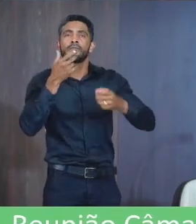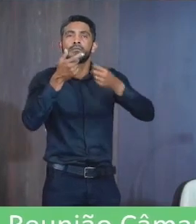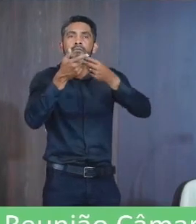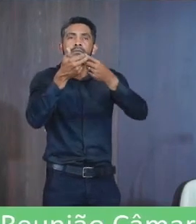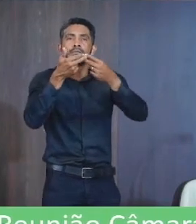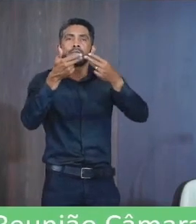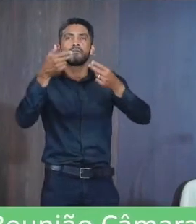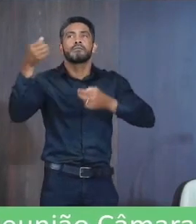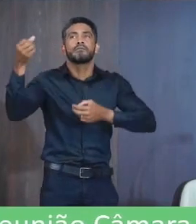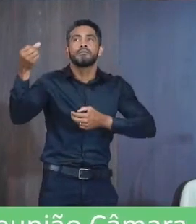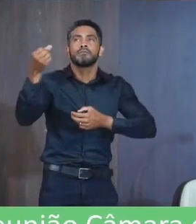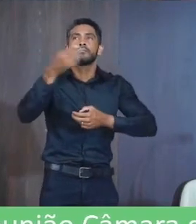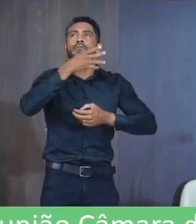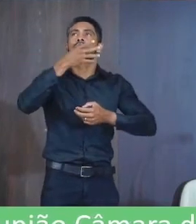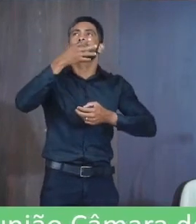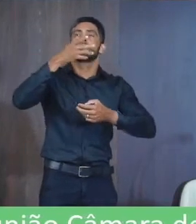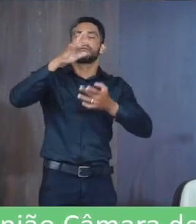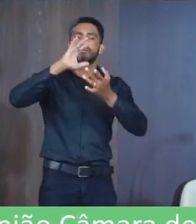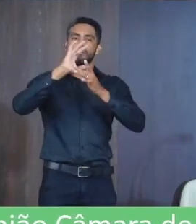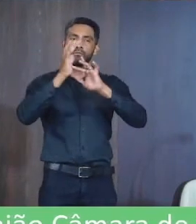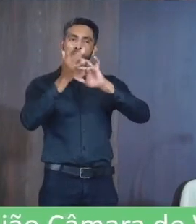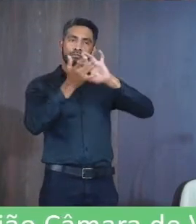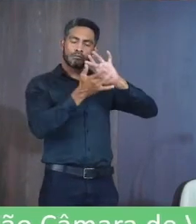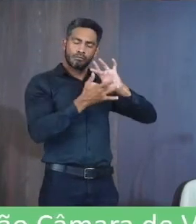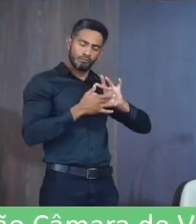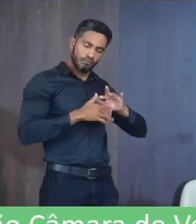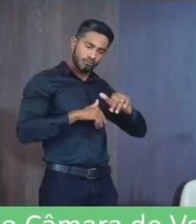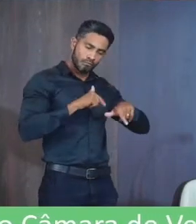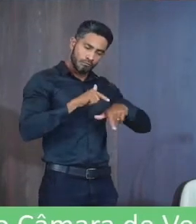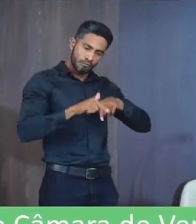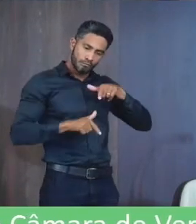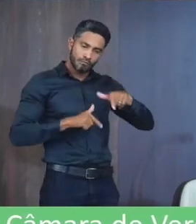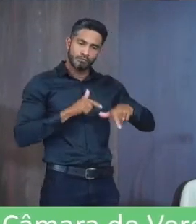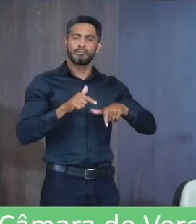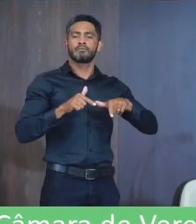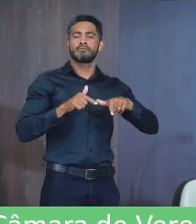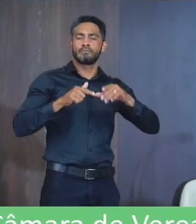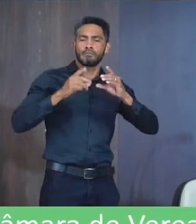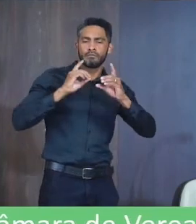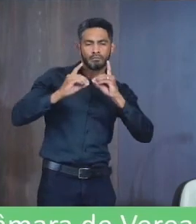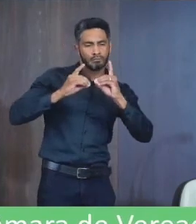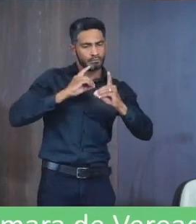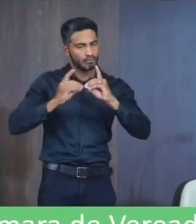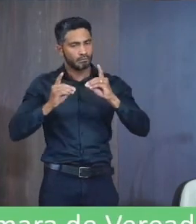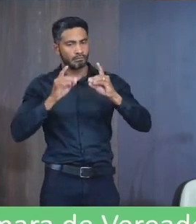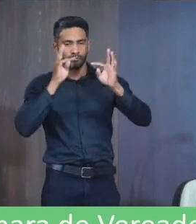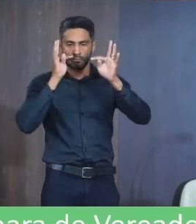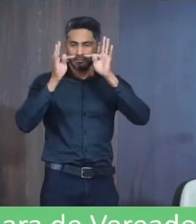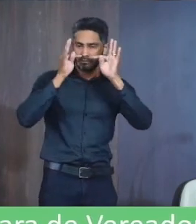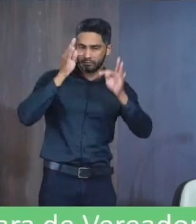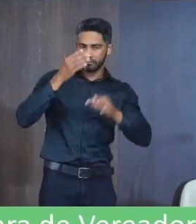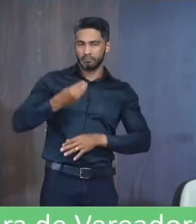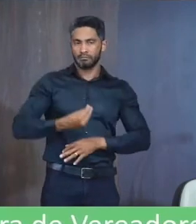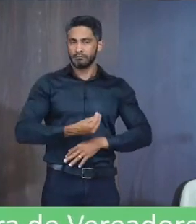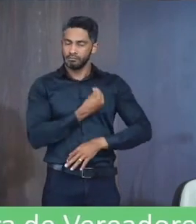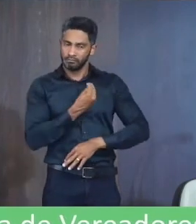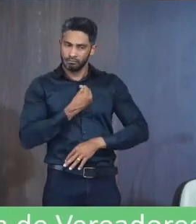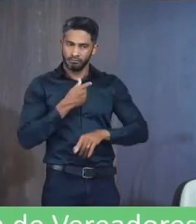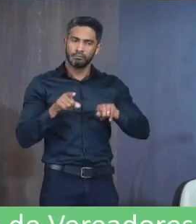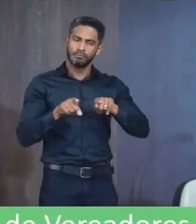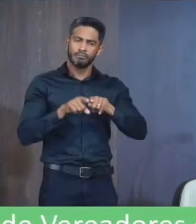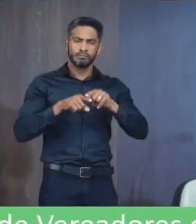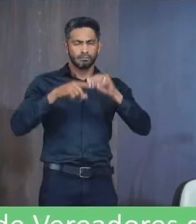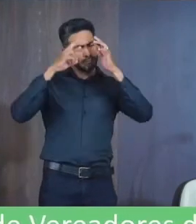Caminho para a santidade Por meio do serviço, diálogo, anúncio de testemunho de vida Além de promover a